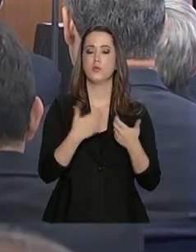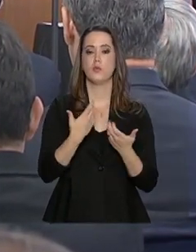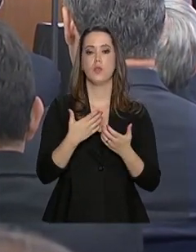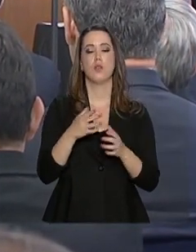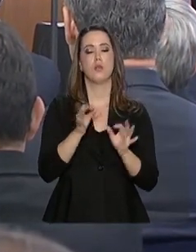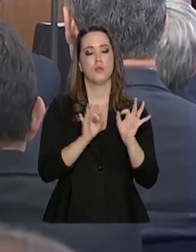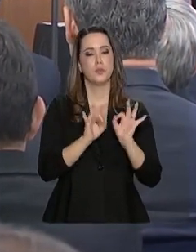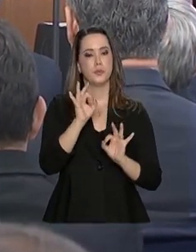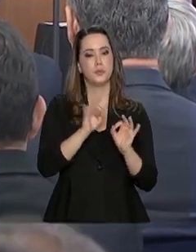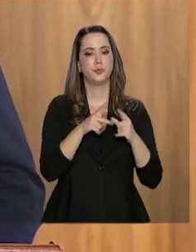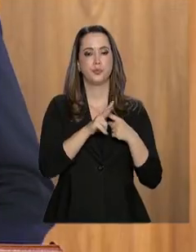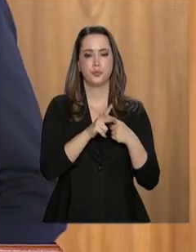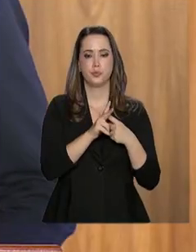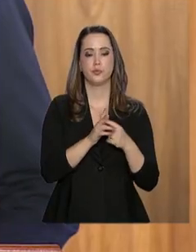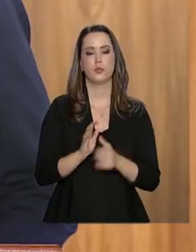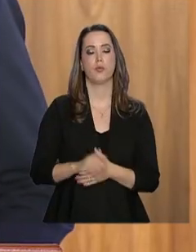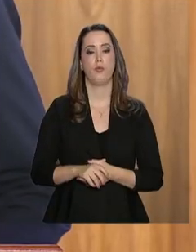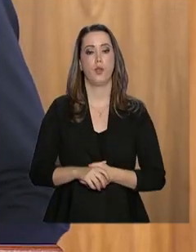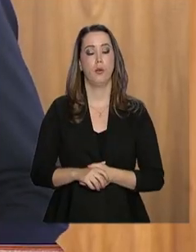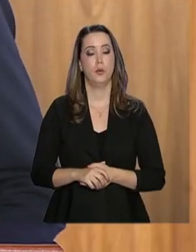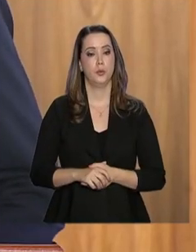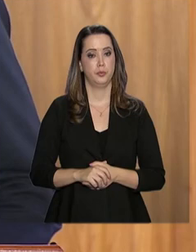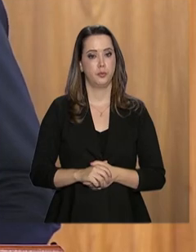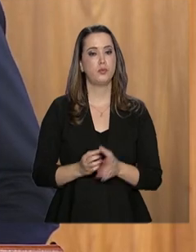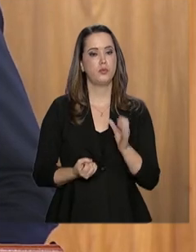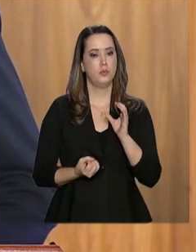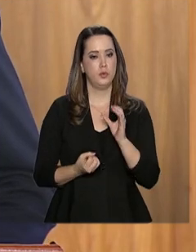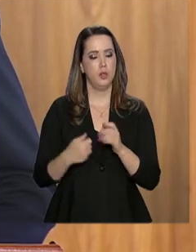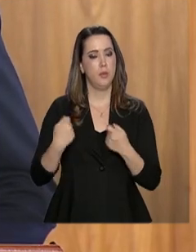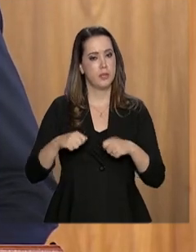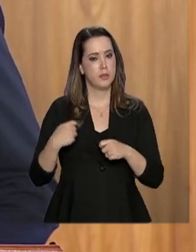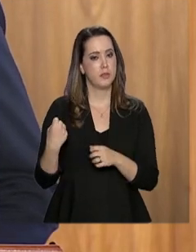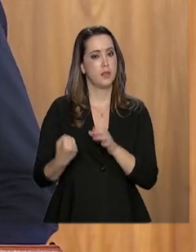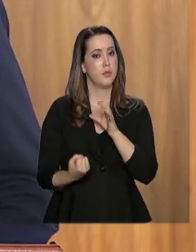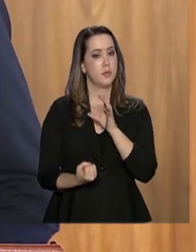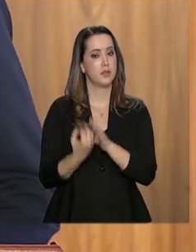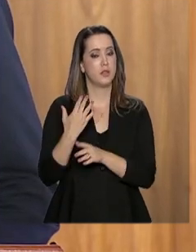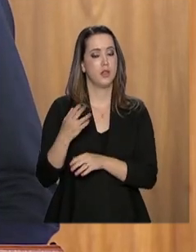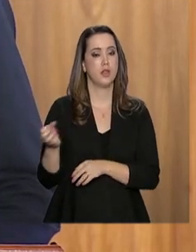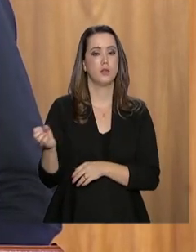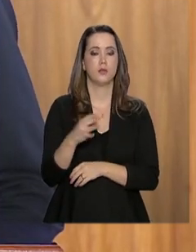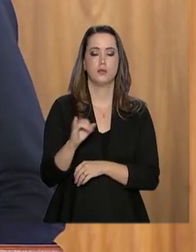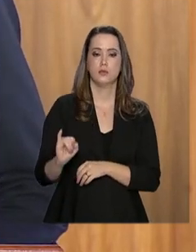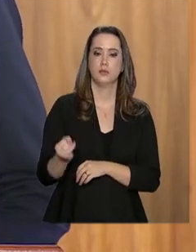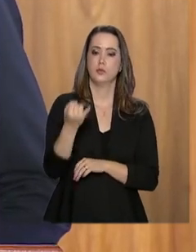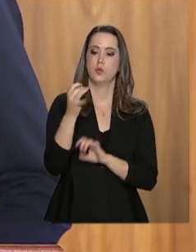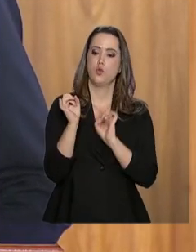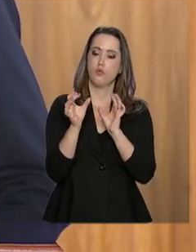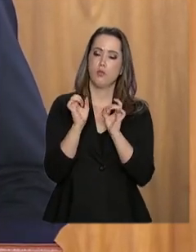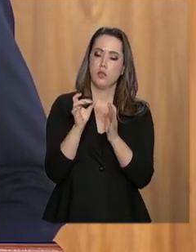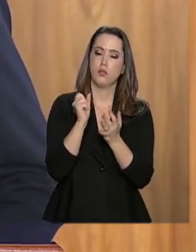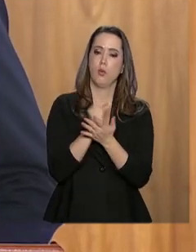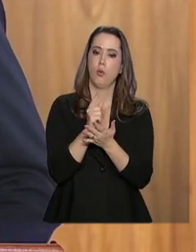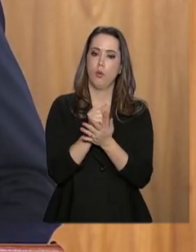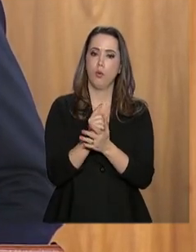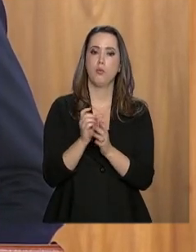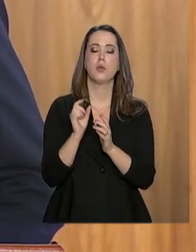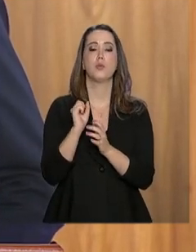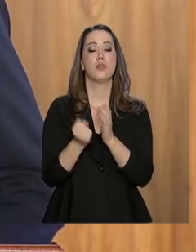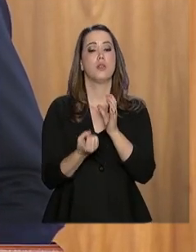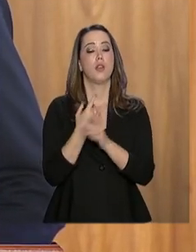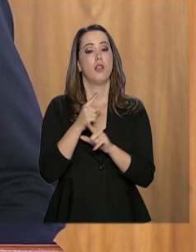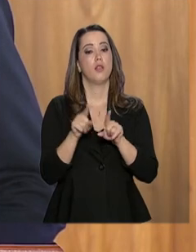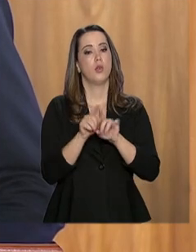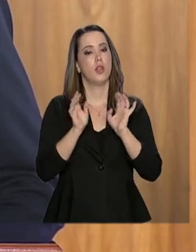e aperfeiçoada. Temos que criar novas oportunidades de comércio e investimentos a fim de gerar